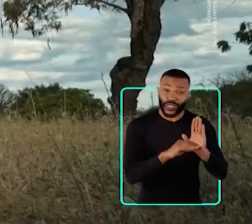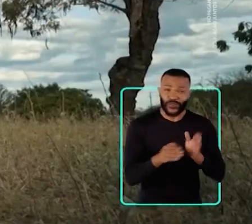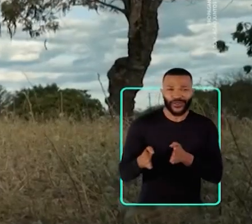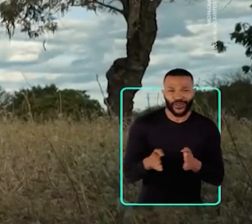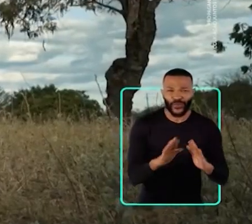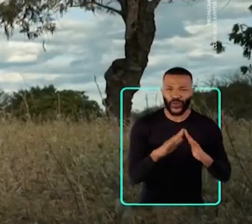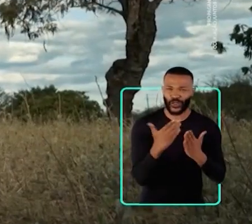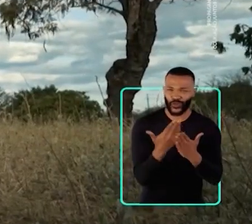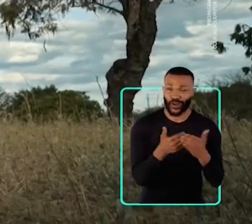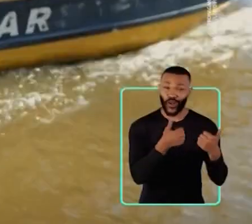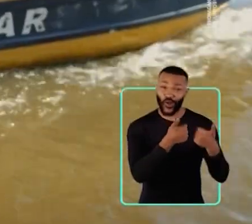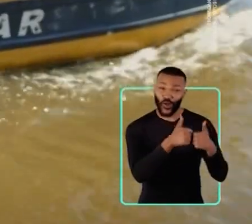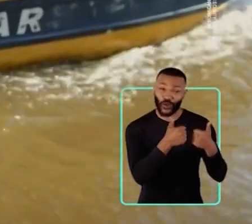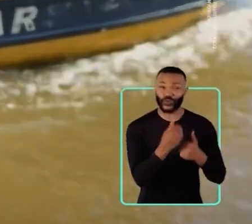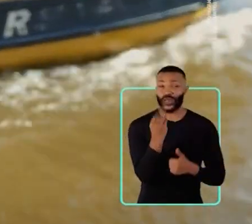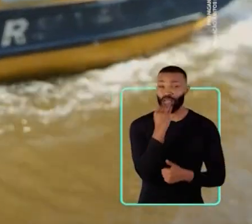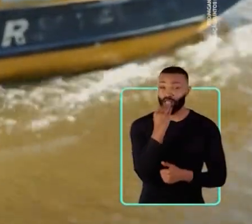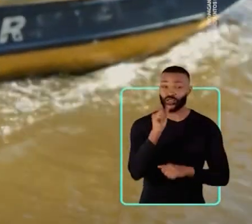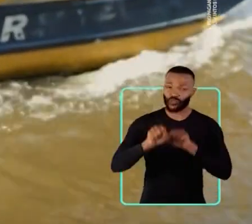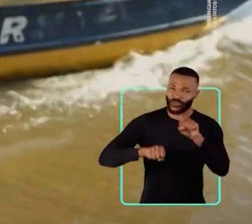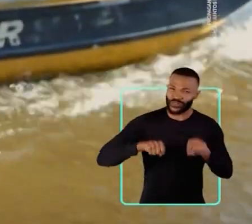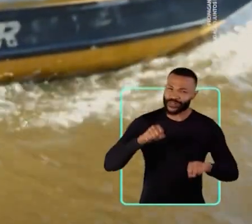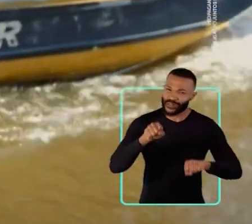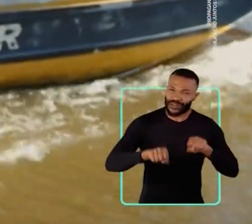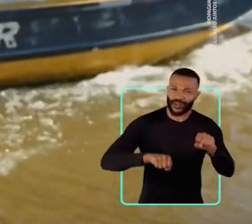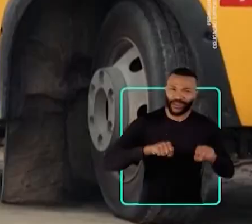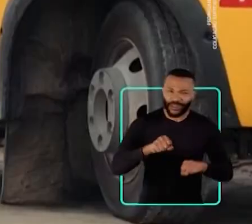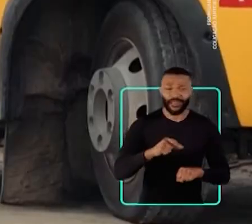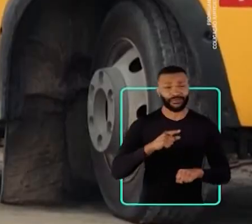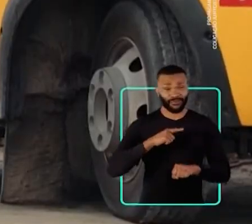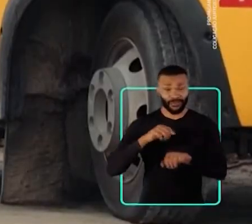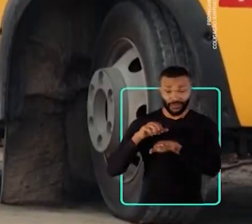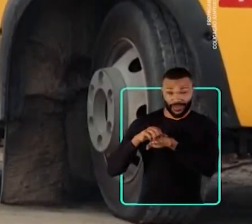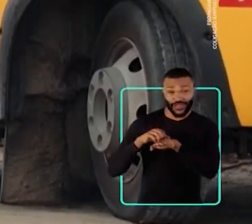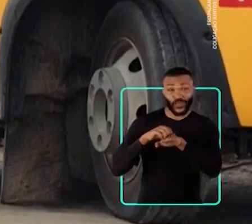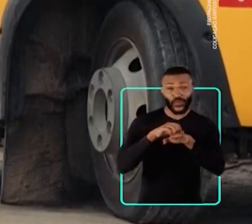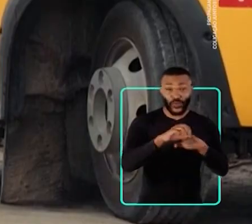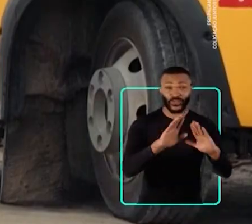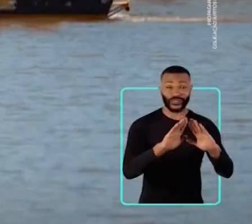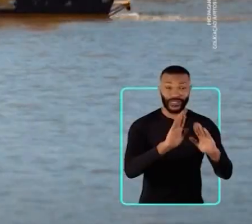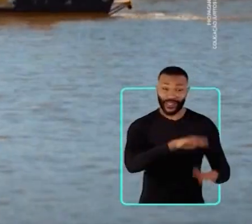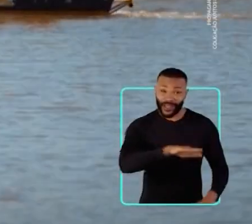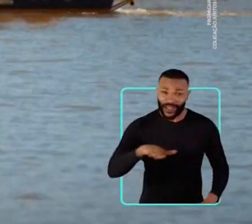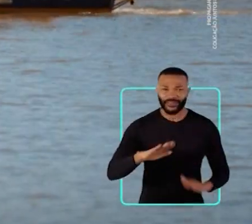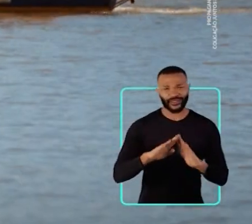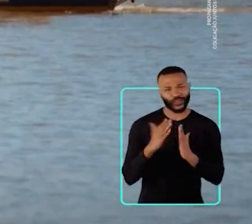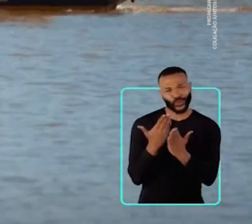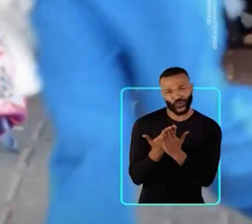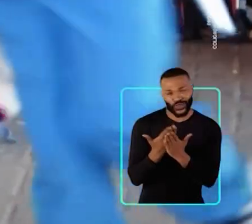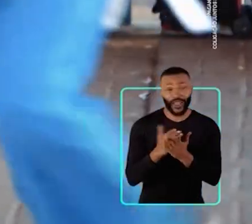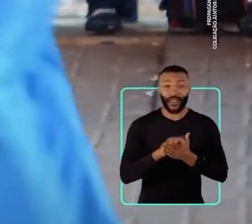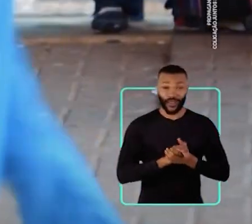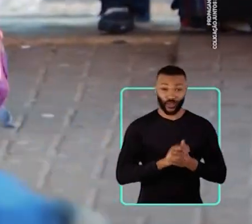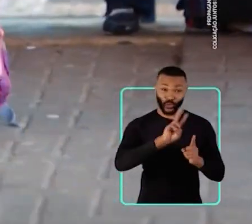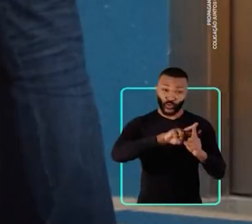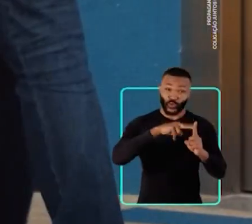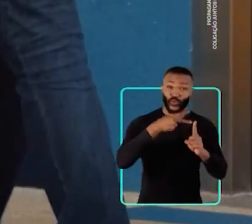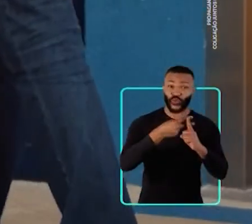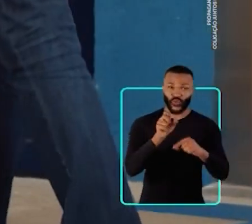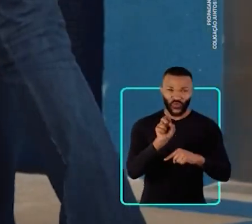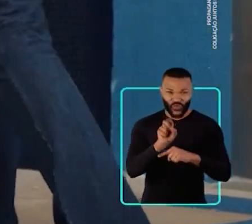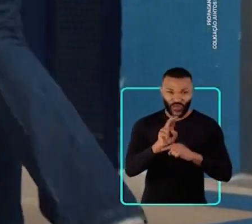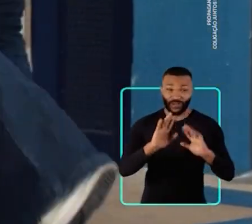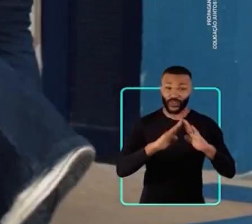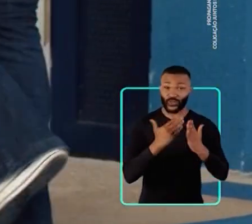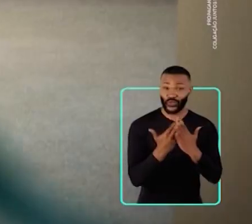Escola, com ônibus, lanche e bicicleta, que garantiram transporte para as crianças irem estudar. E dobramos o número de